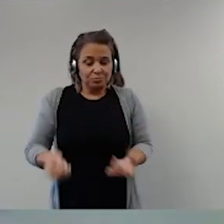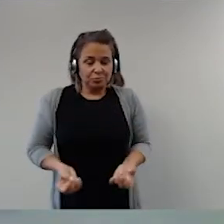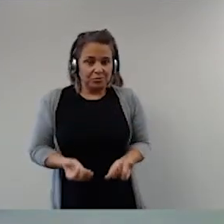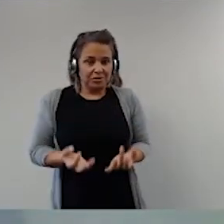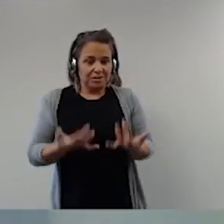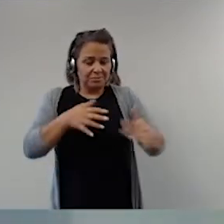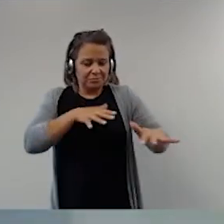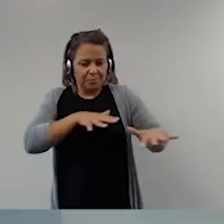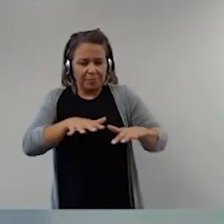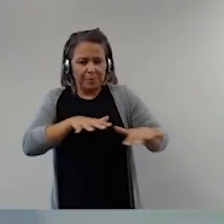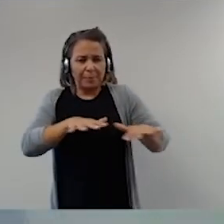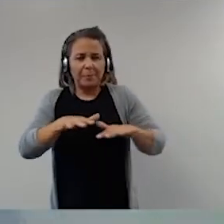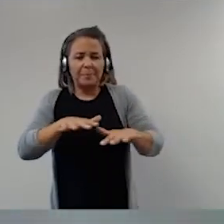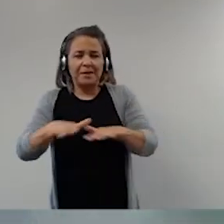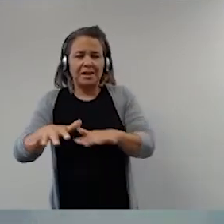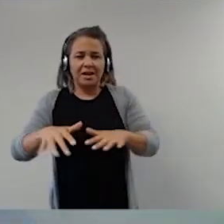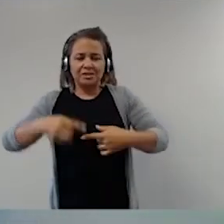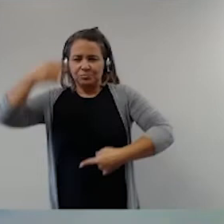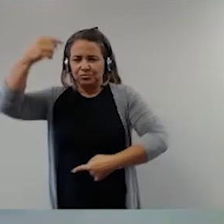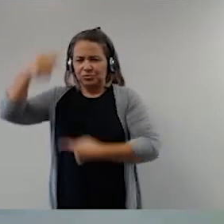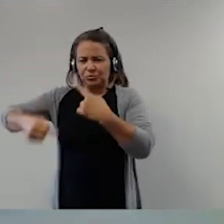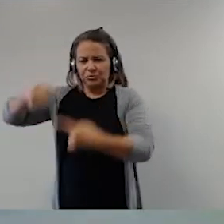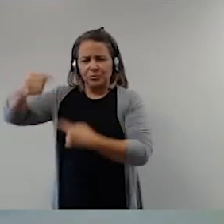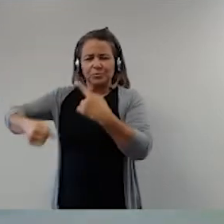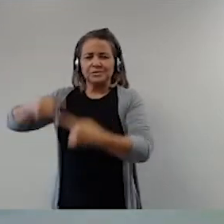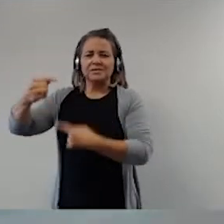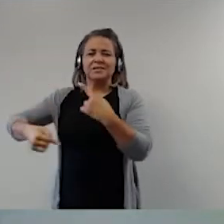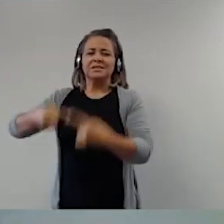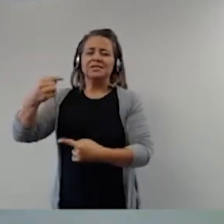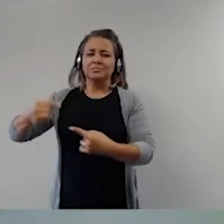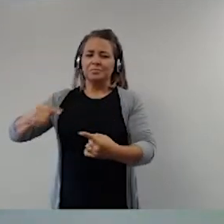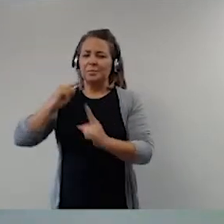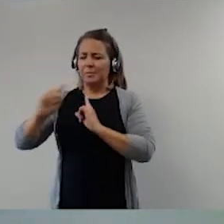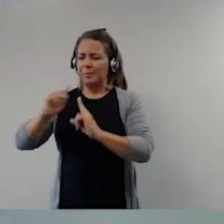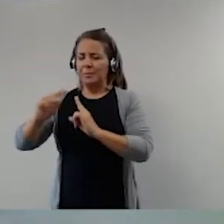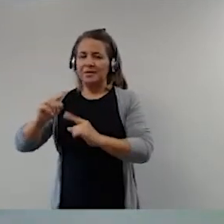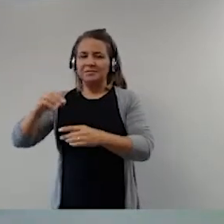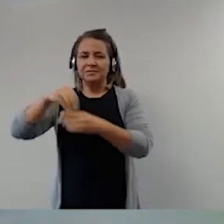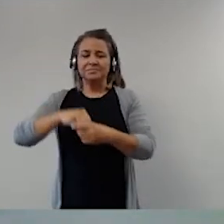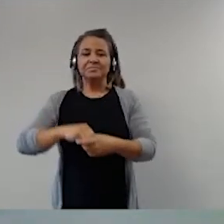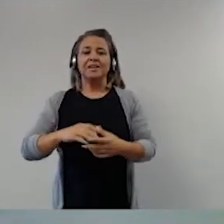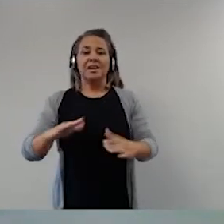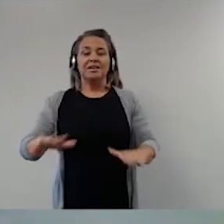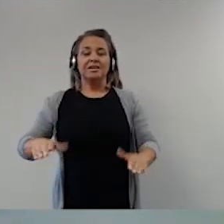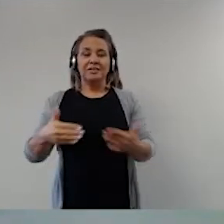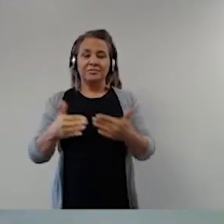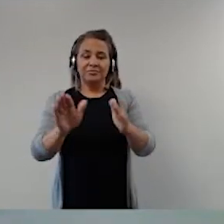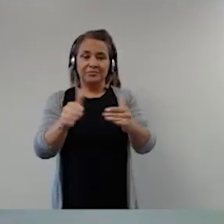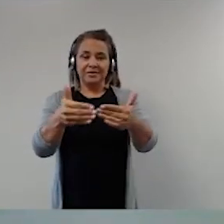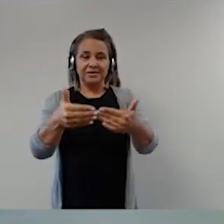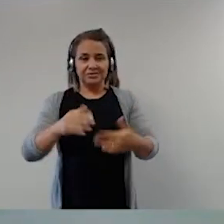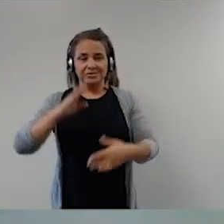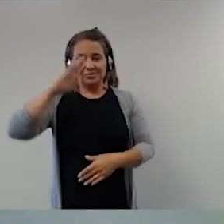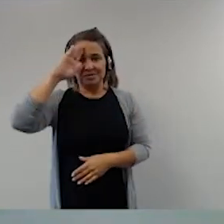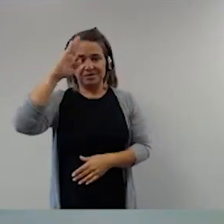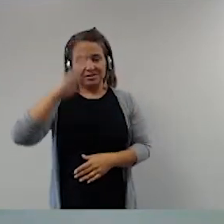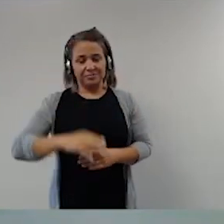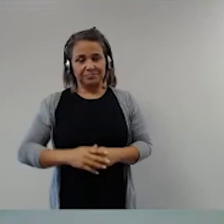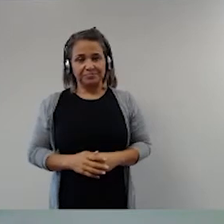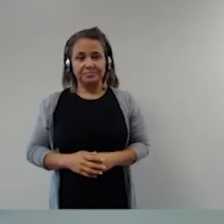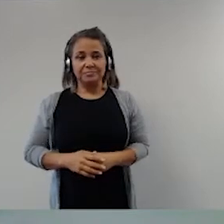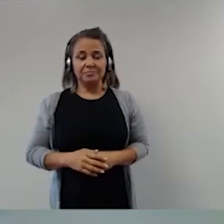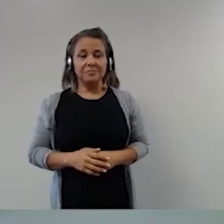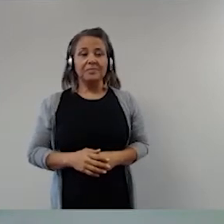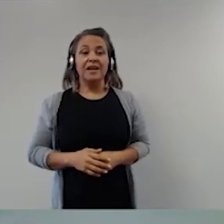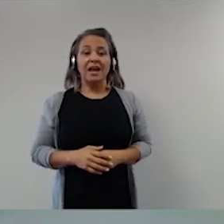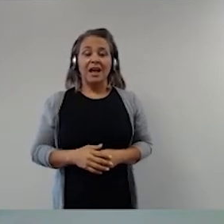manifestações, de discurso na frente do quartel general do Exército e por aí vai. Então, nós vamos falar da crise política. A crise